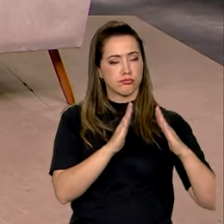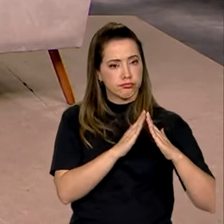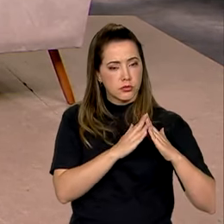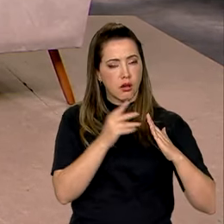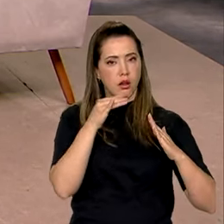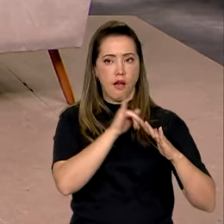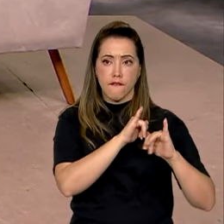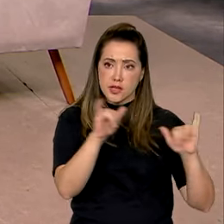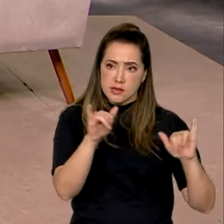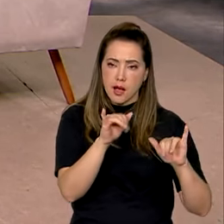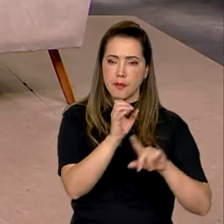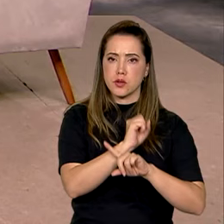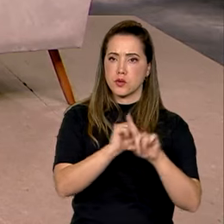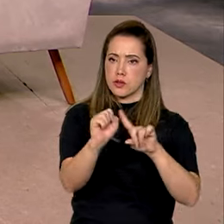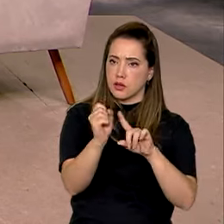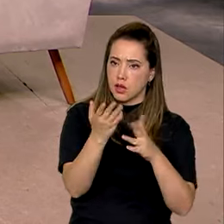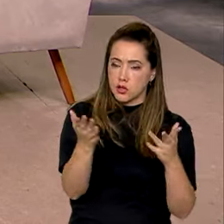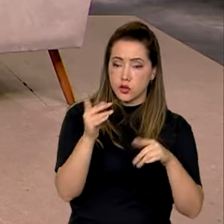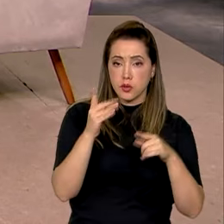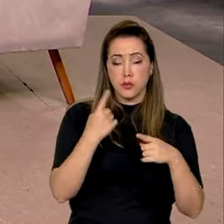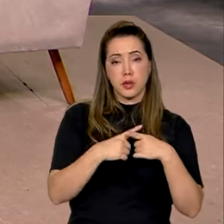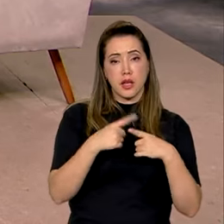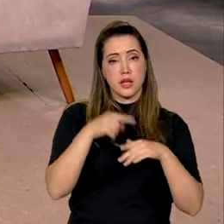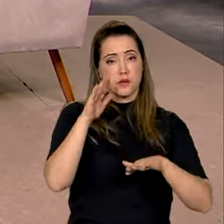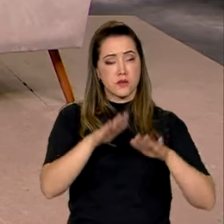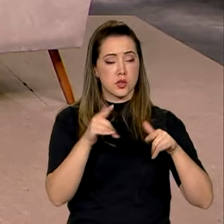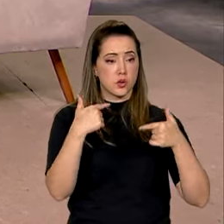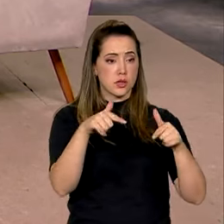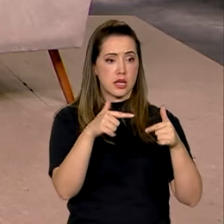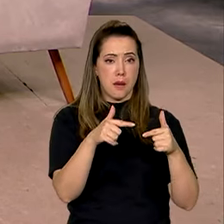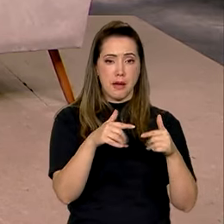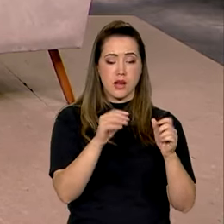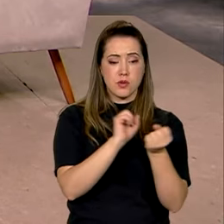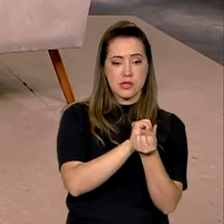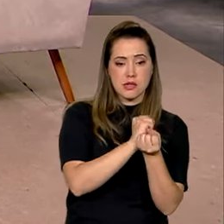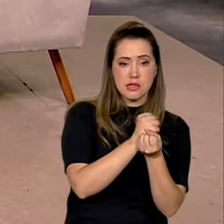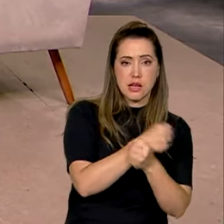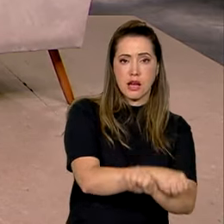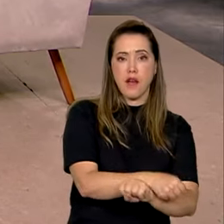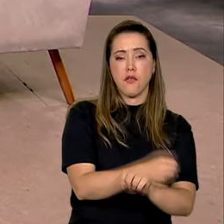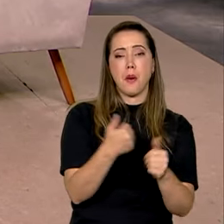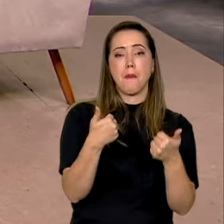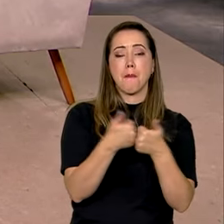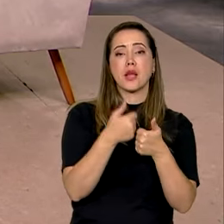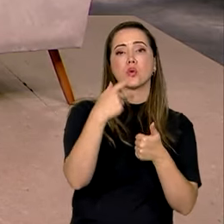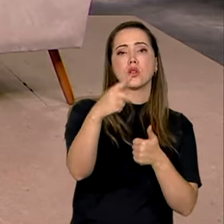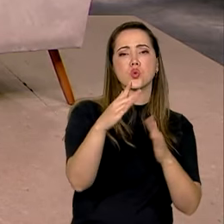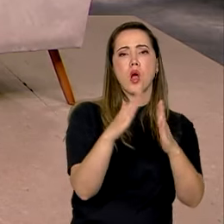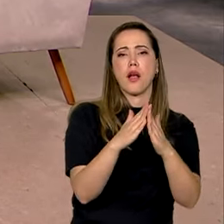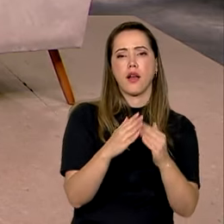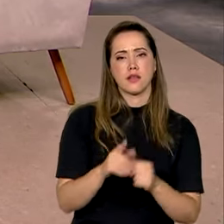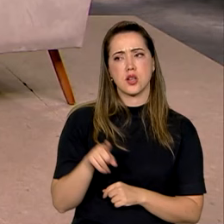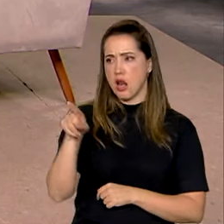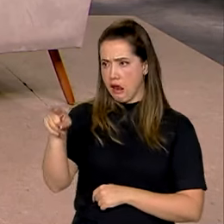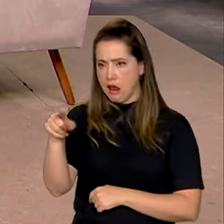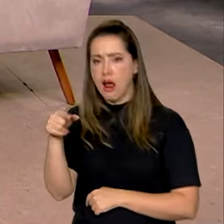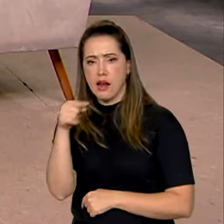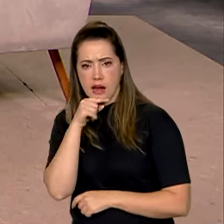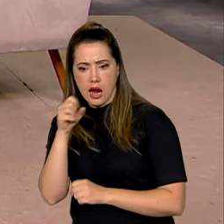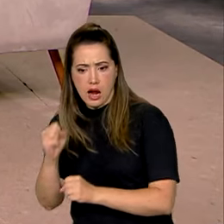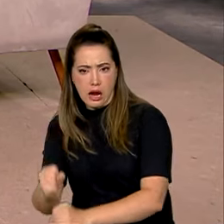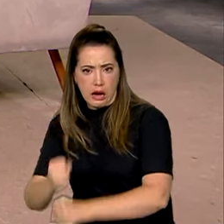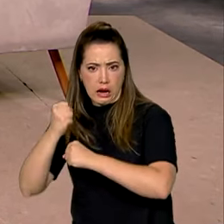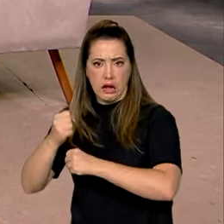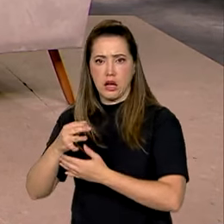sociedade, porque o trabalho escravo talvez esteja muito mais próximo de você do que você pensa. Não é só o trabalhador lá da cultura da cana e do café, que é